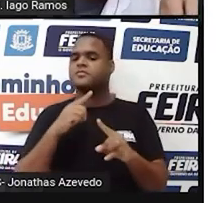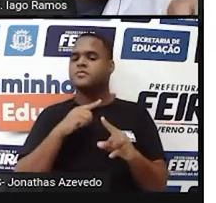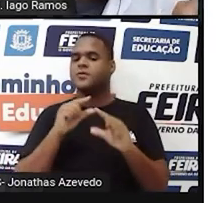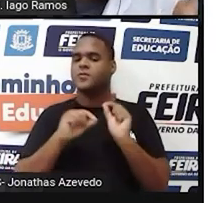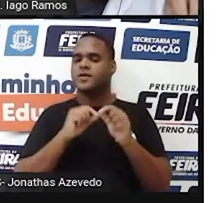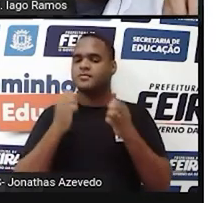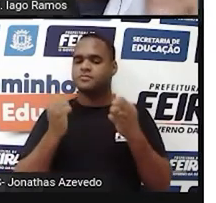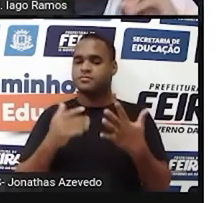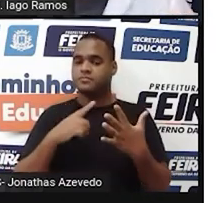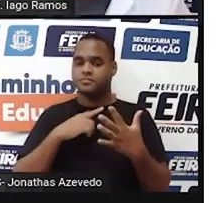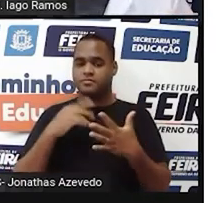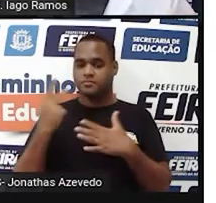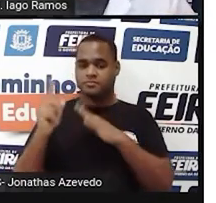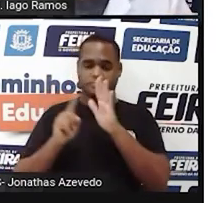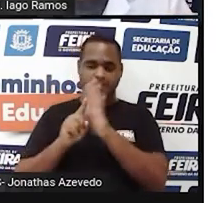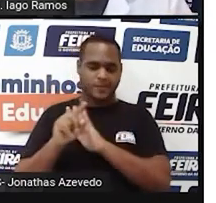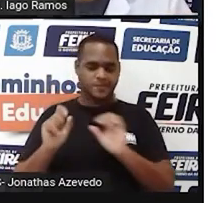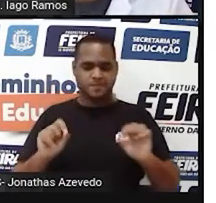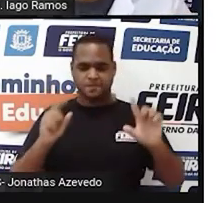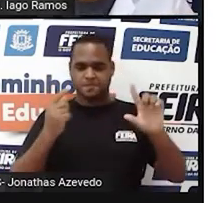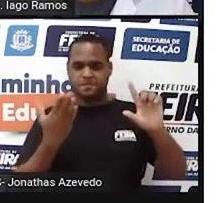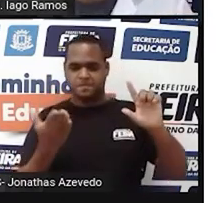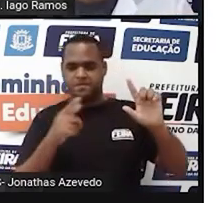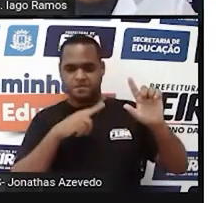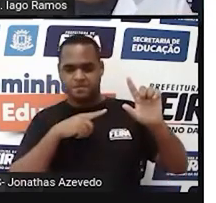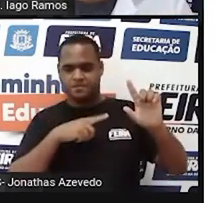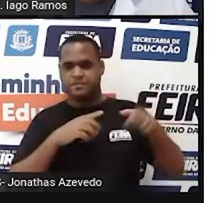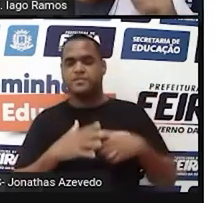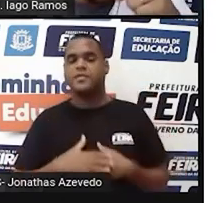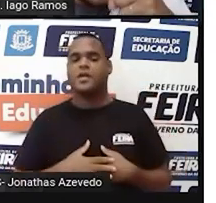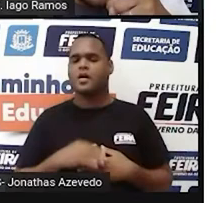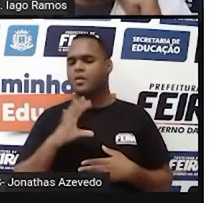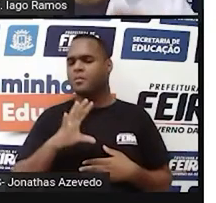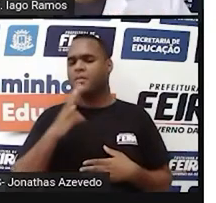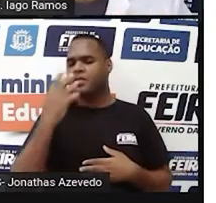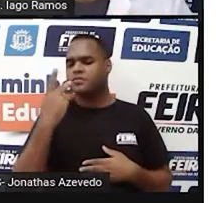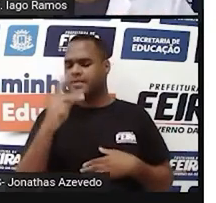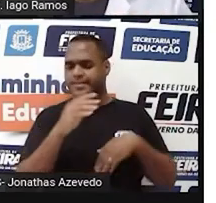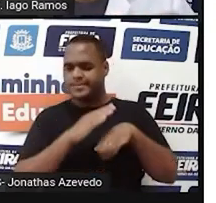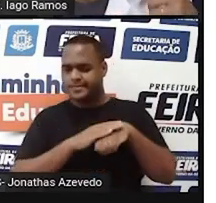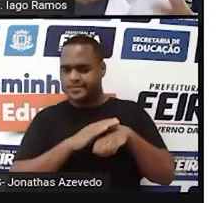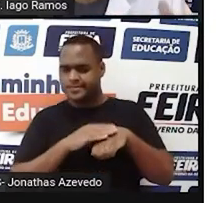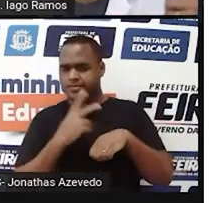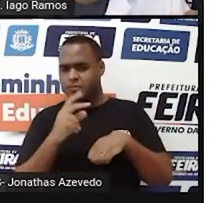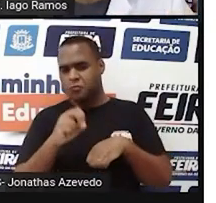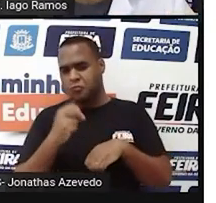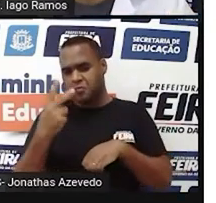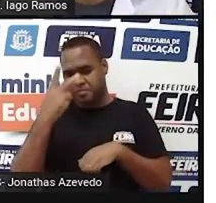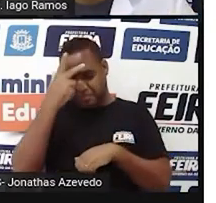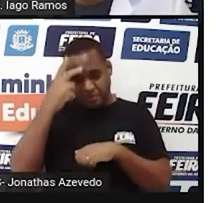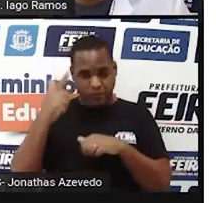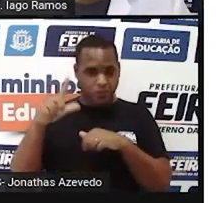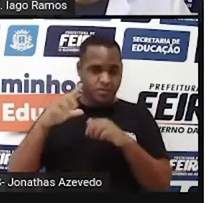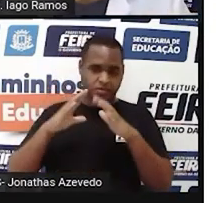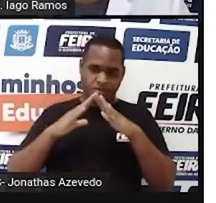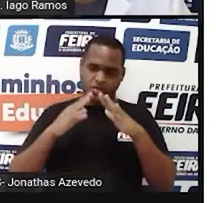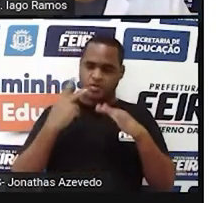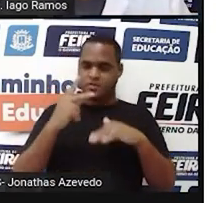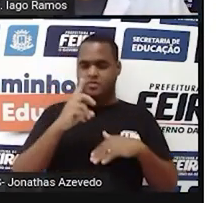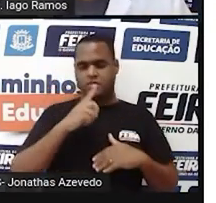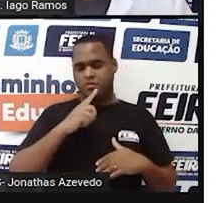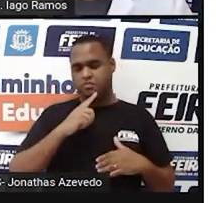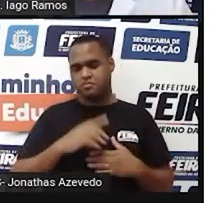Veja só aqui, ó, essa pergunta que está na tela. O que acontece se você e outra pessoa aí da sua casa